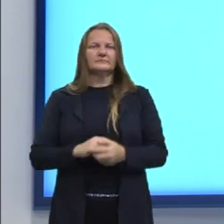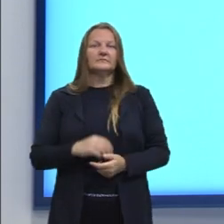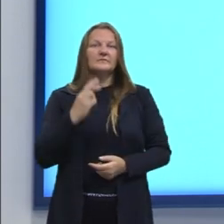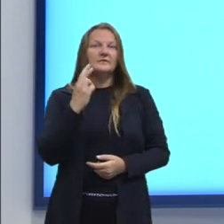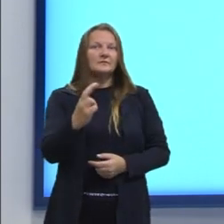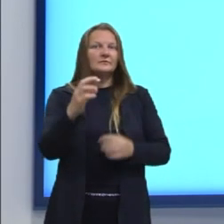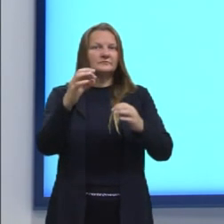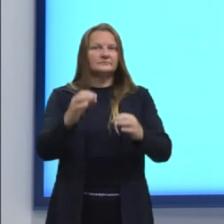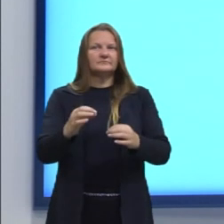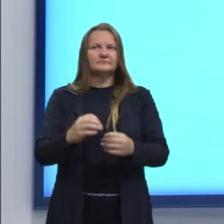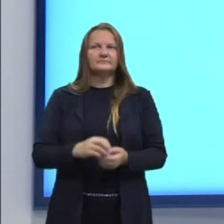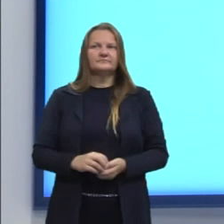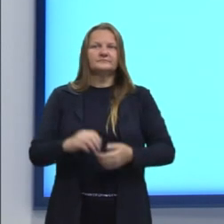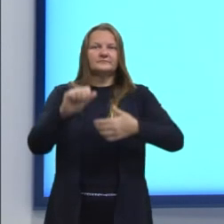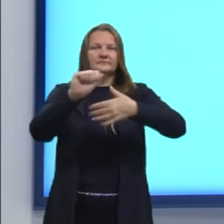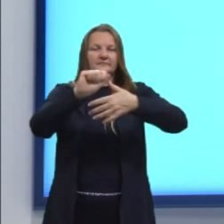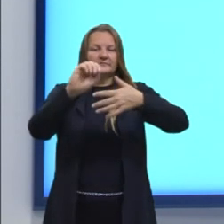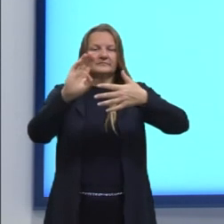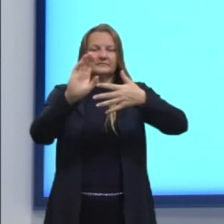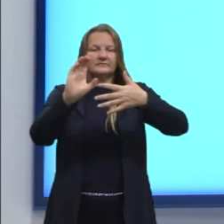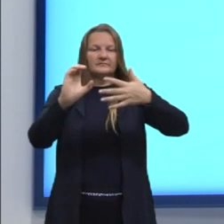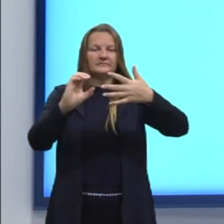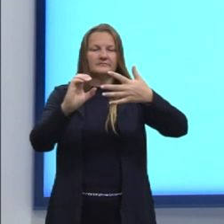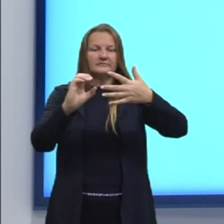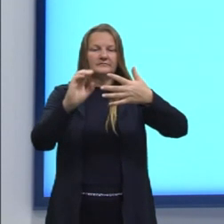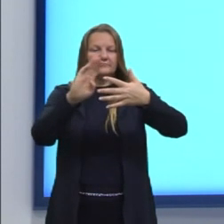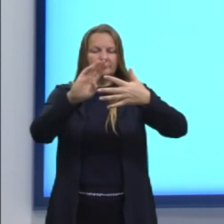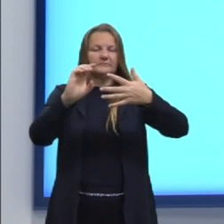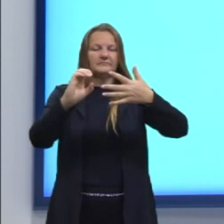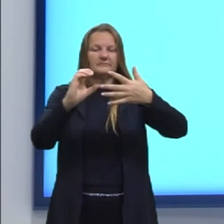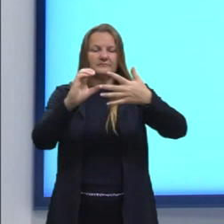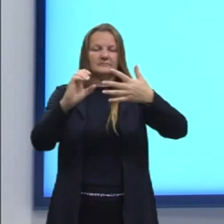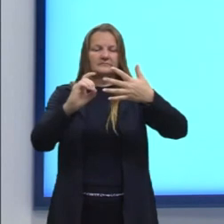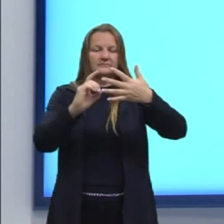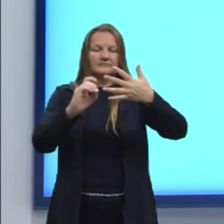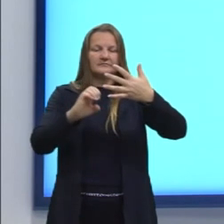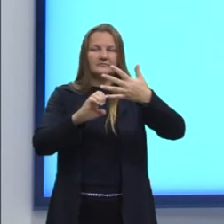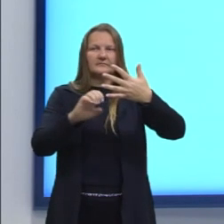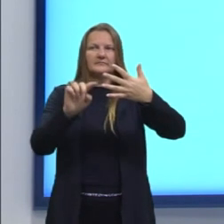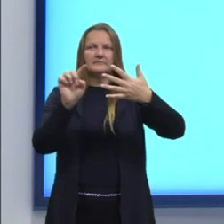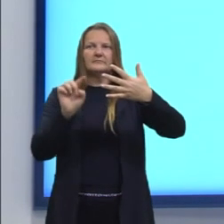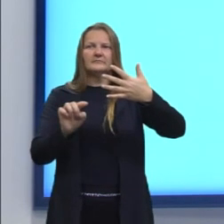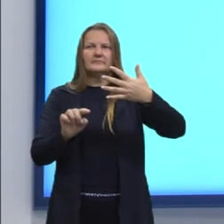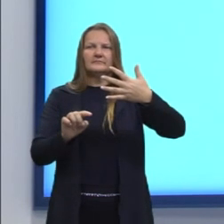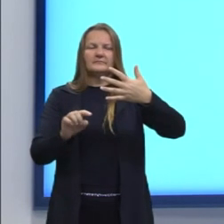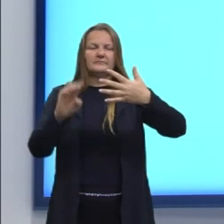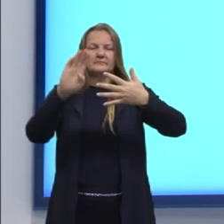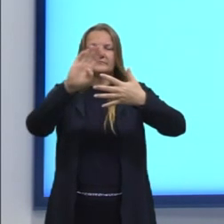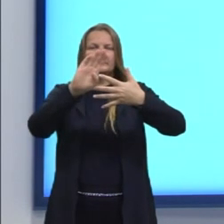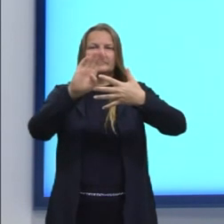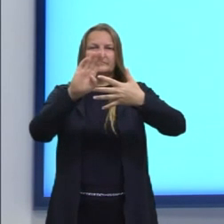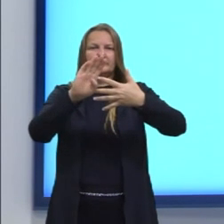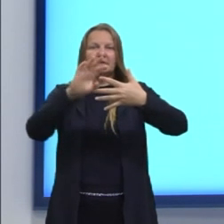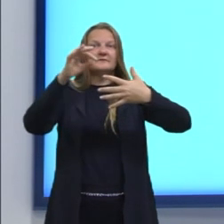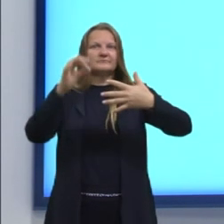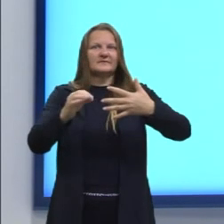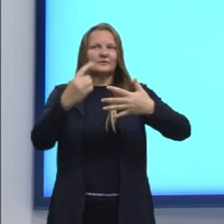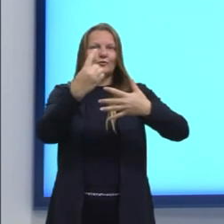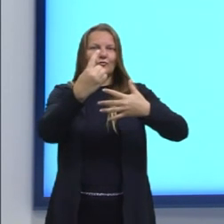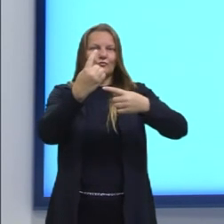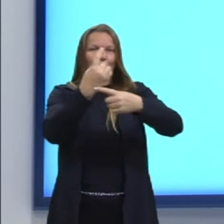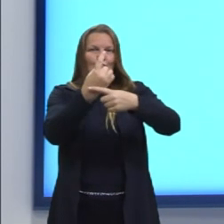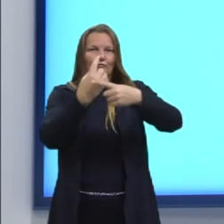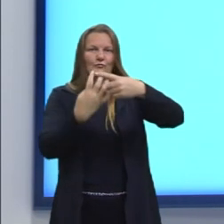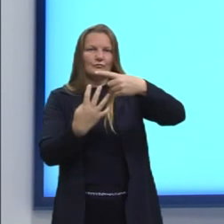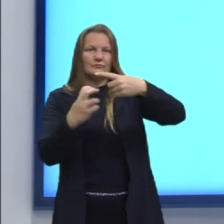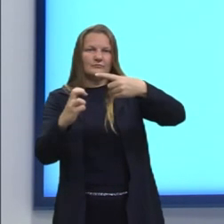Aí, sim, lá nas nossas alternativas, nós marcamos a alternativa correta, que seria a letra B. Então, aqui,